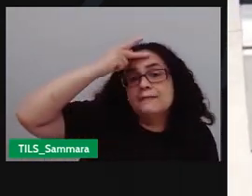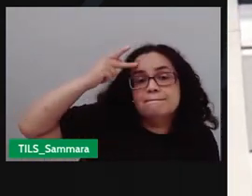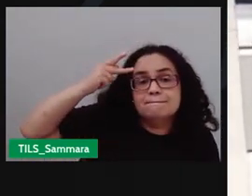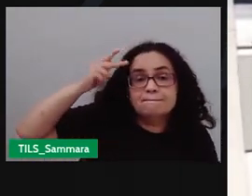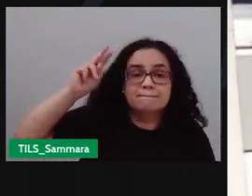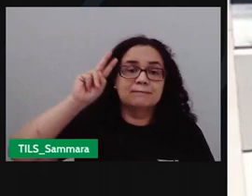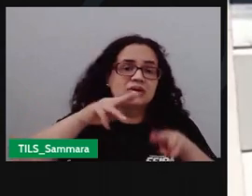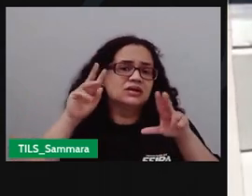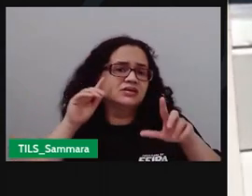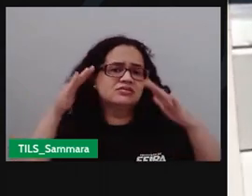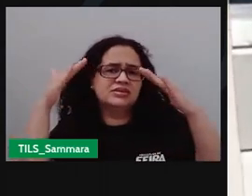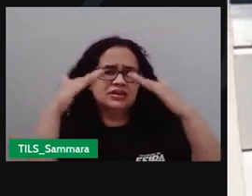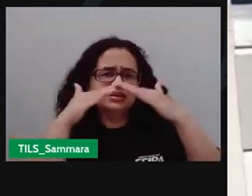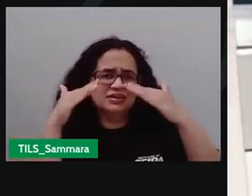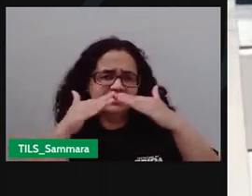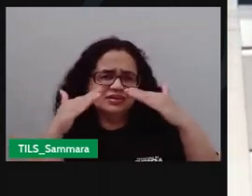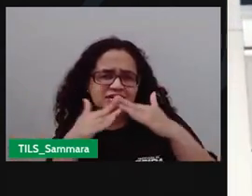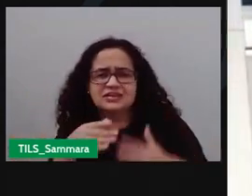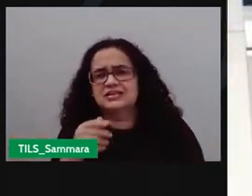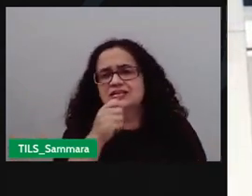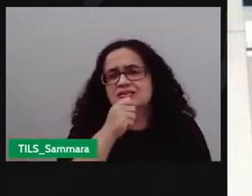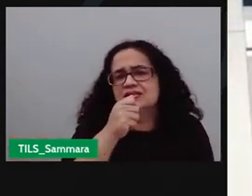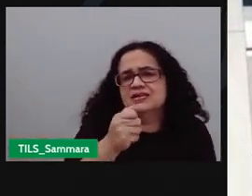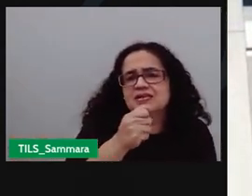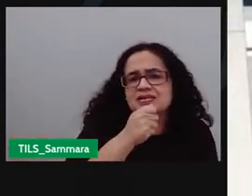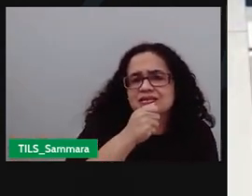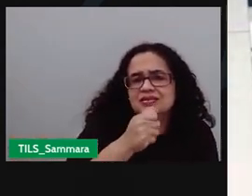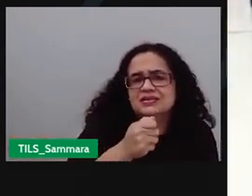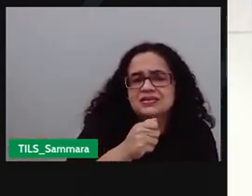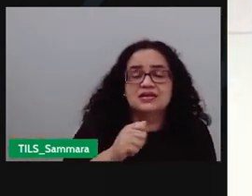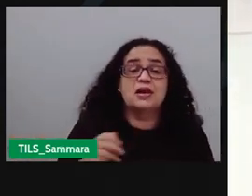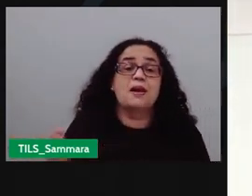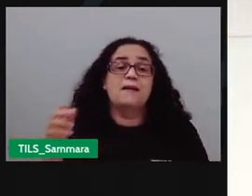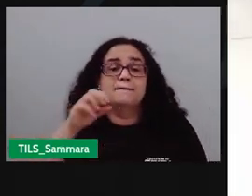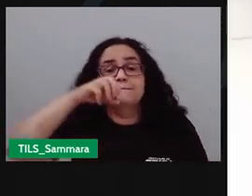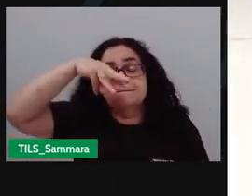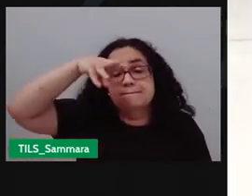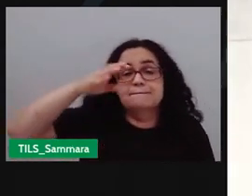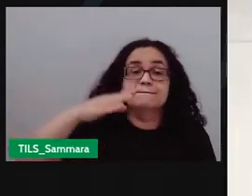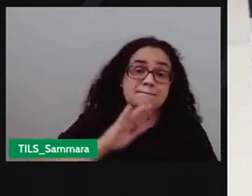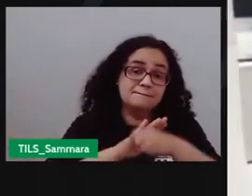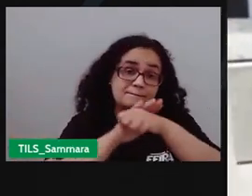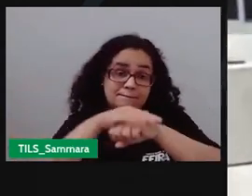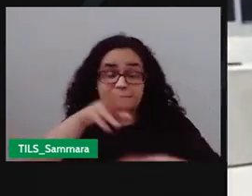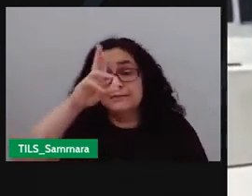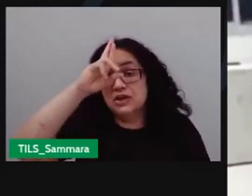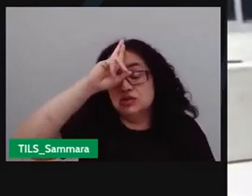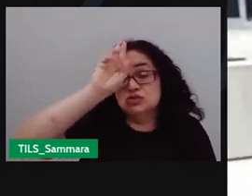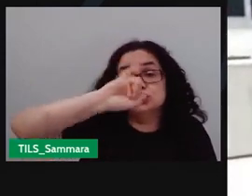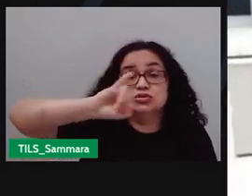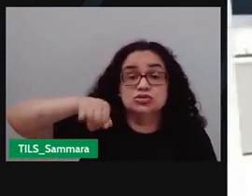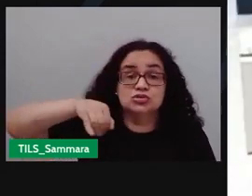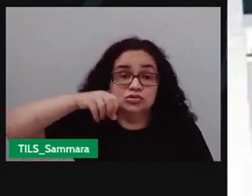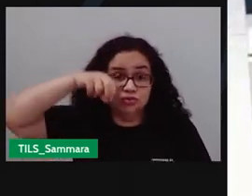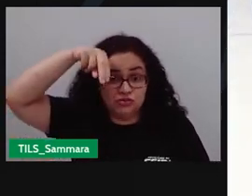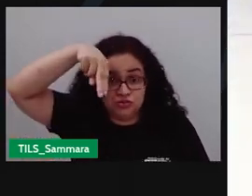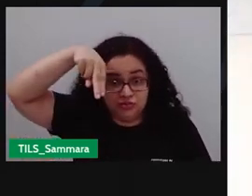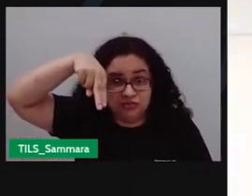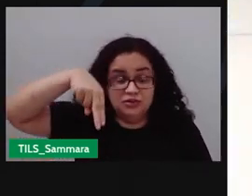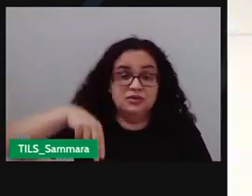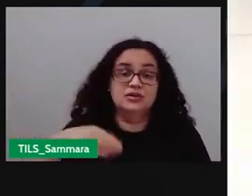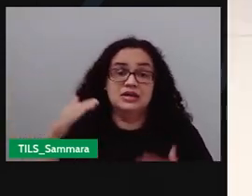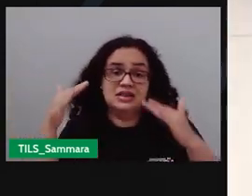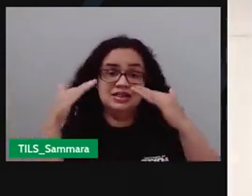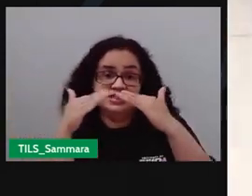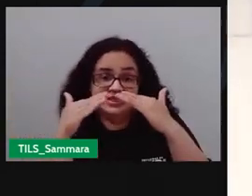casa aquele assunto que foi notícia que foi destaque no bairro é meio dia o dinamismo do jornal é bem maior né você nota aí em casa que o